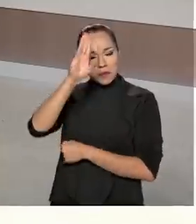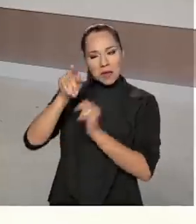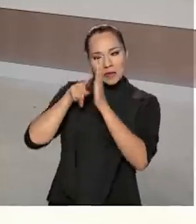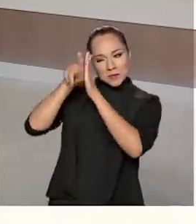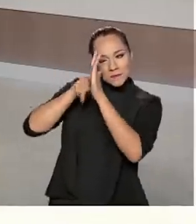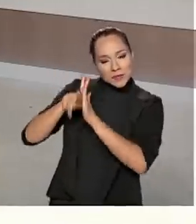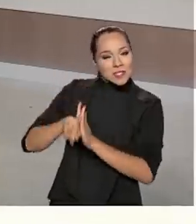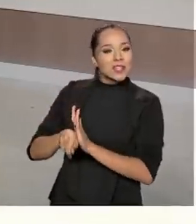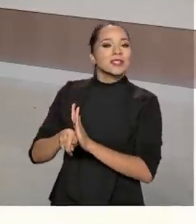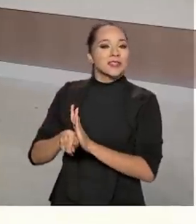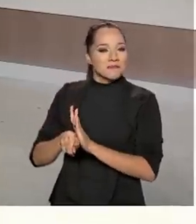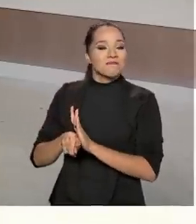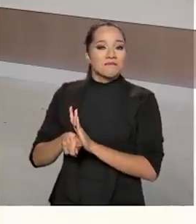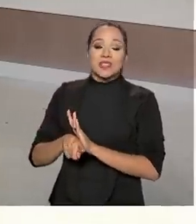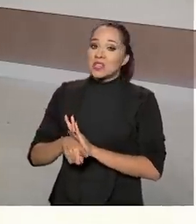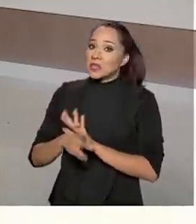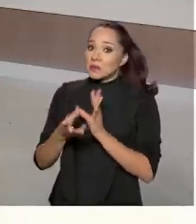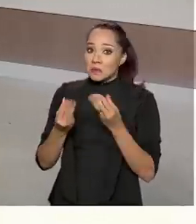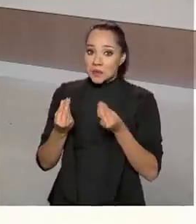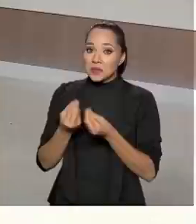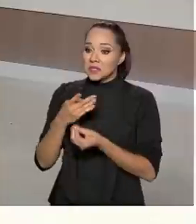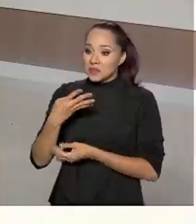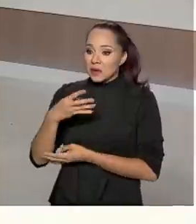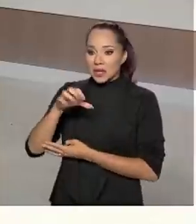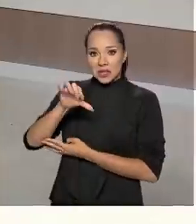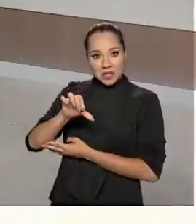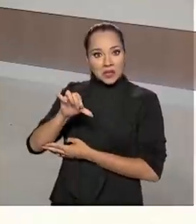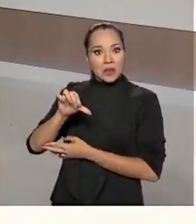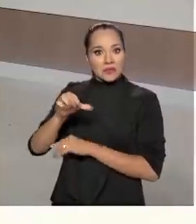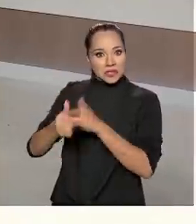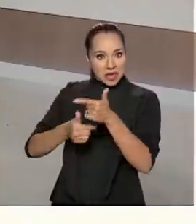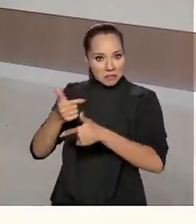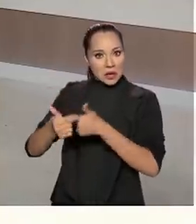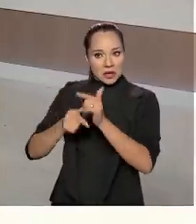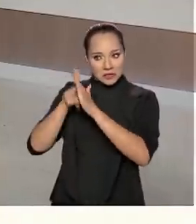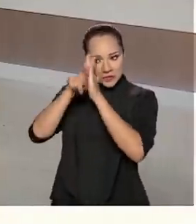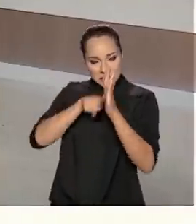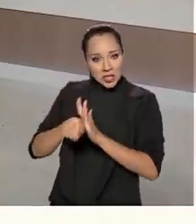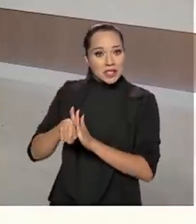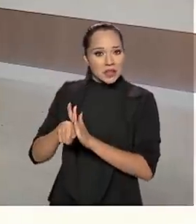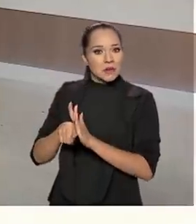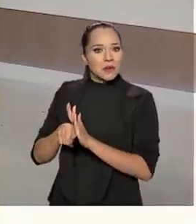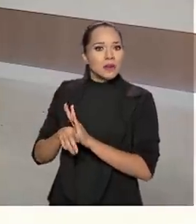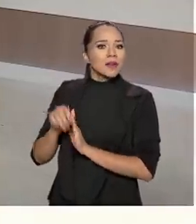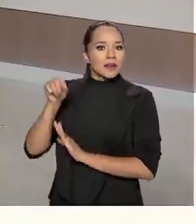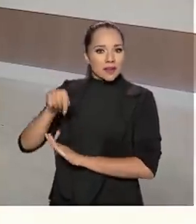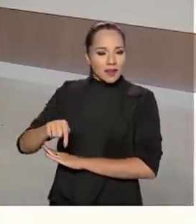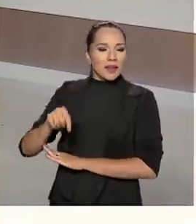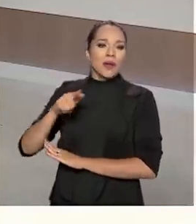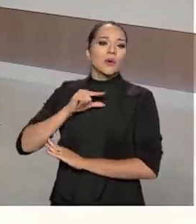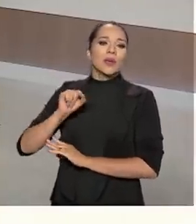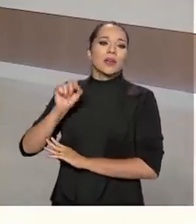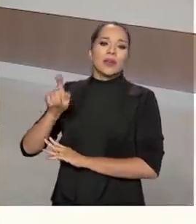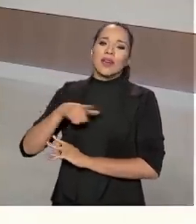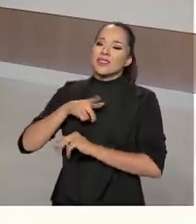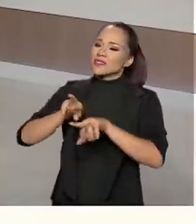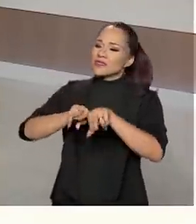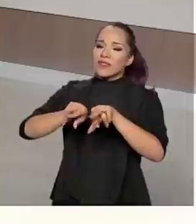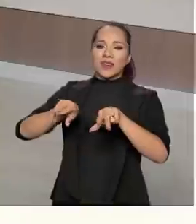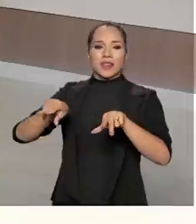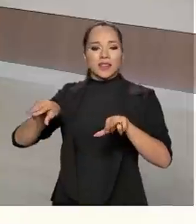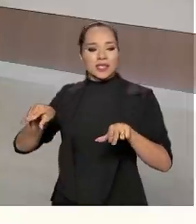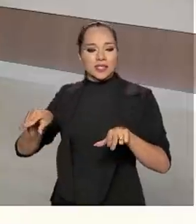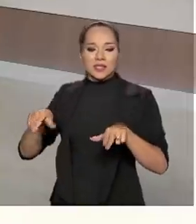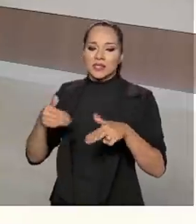investigativos. E muito boa parte dessas 49 operações e de todas essas que estão em andamento, elas são fruto de uma série de,